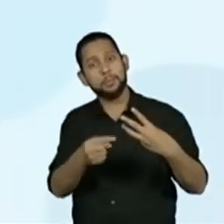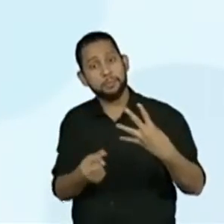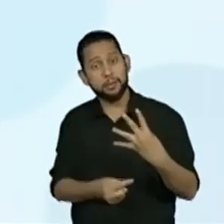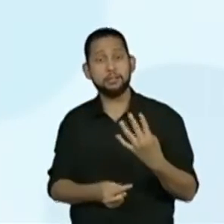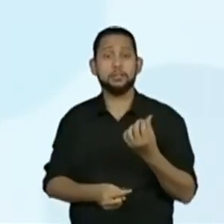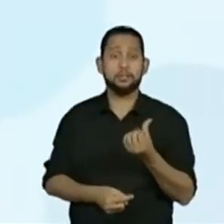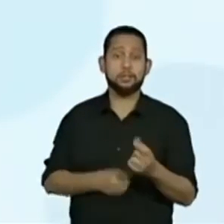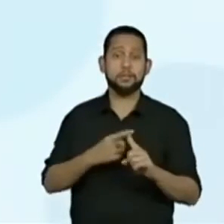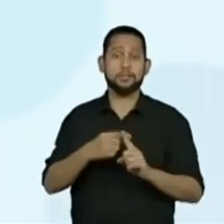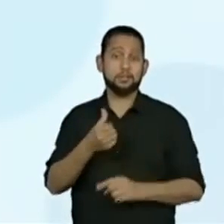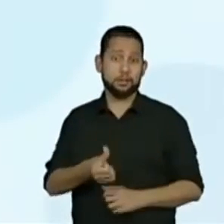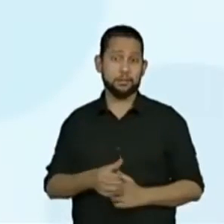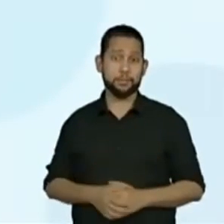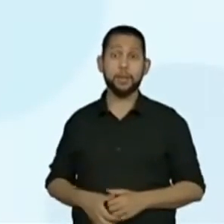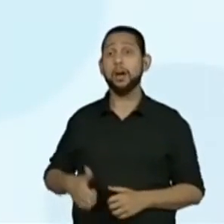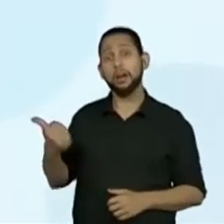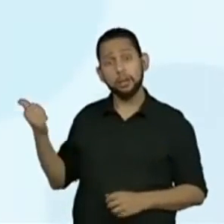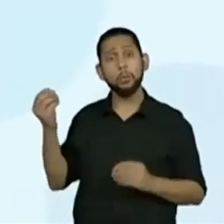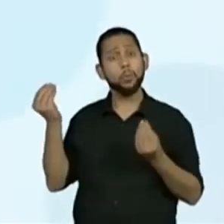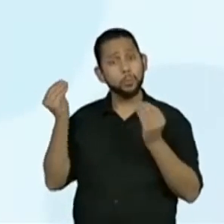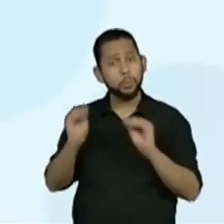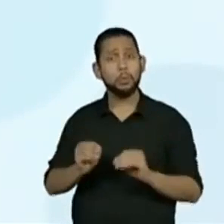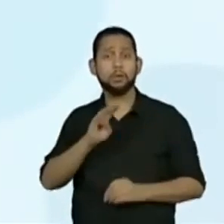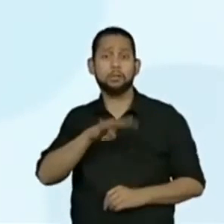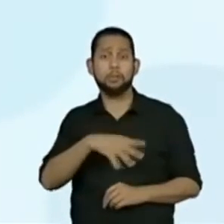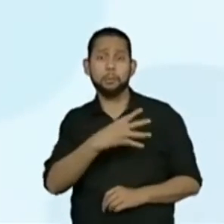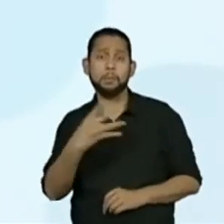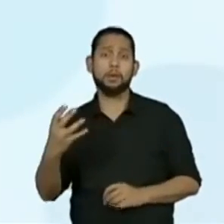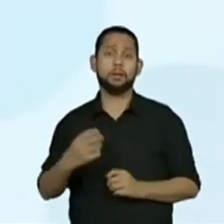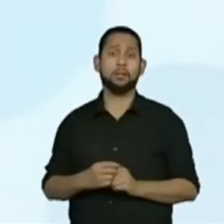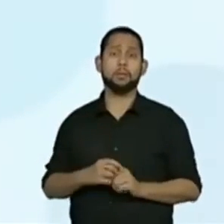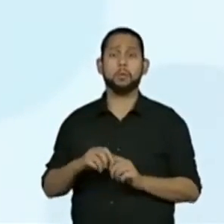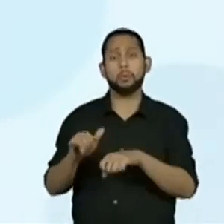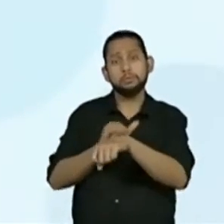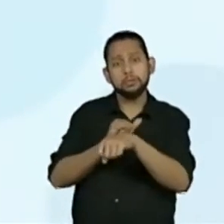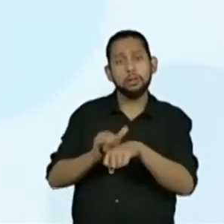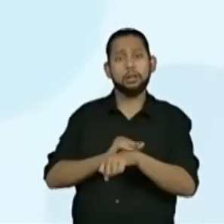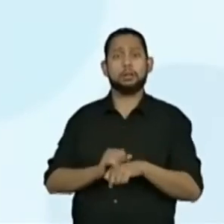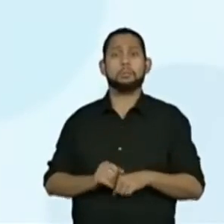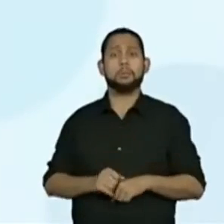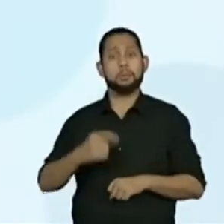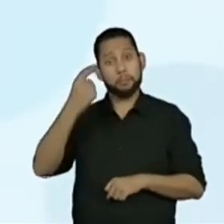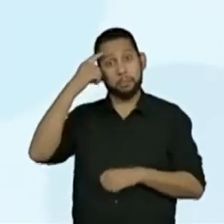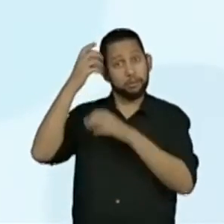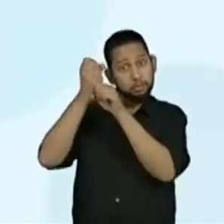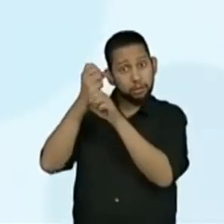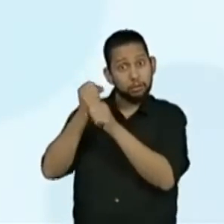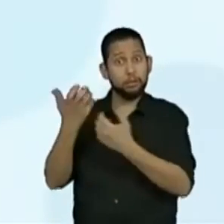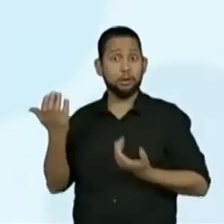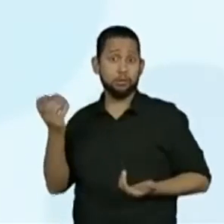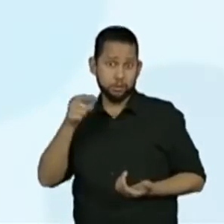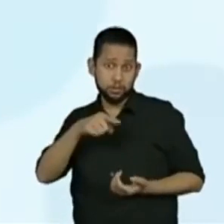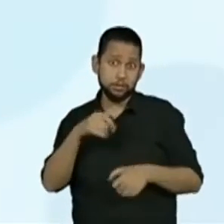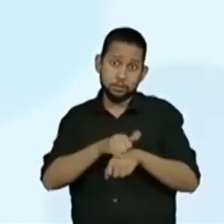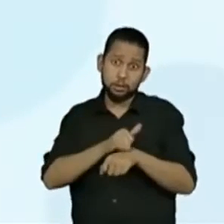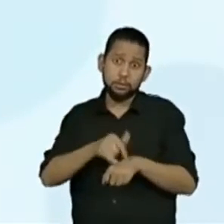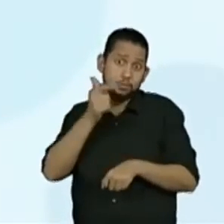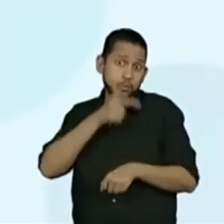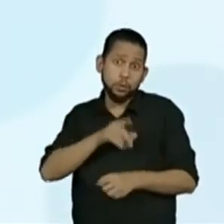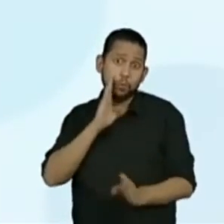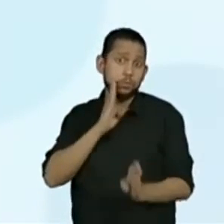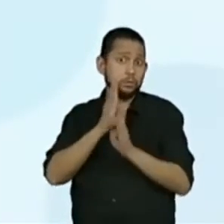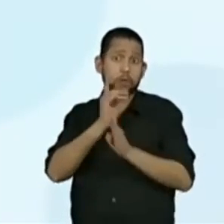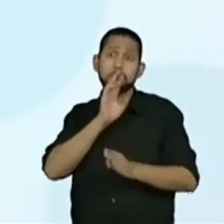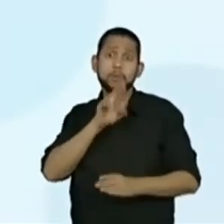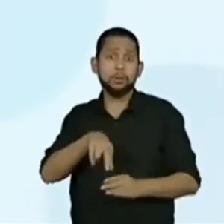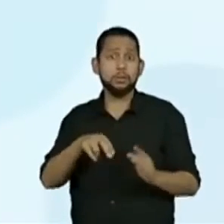esquema, cálculo mental, todos esses são maneiras de encontrar os possíveis resultados